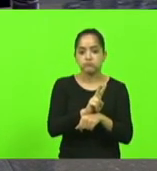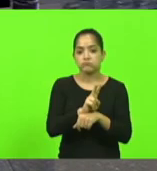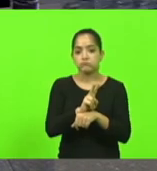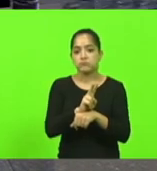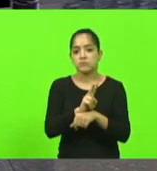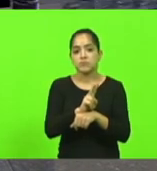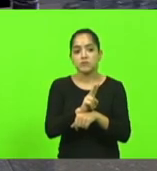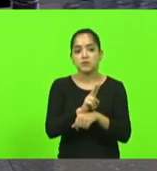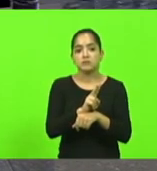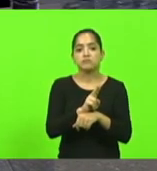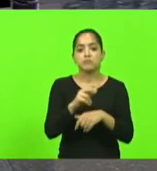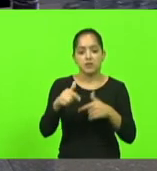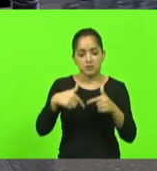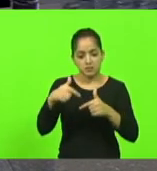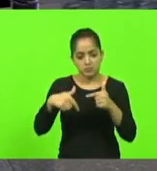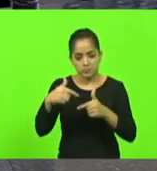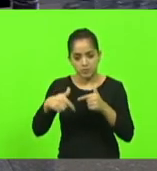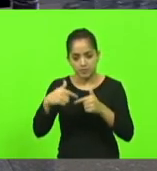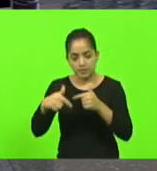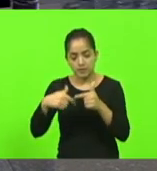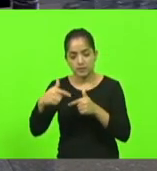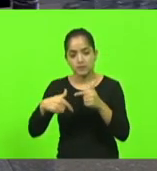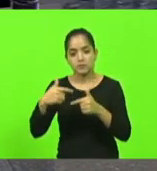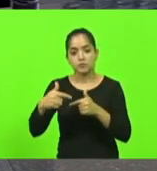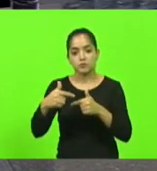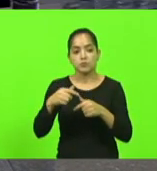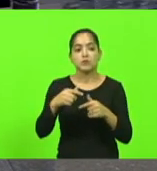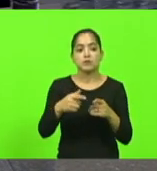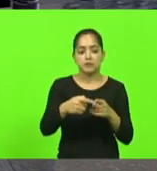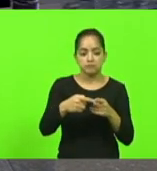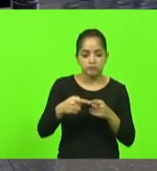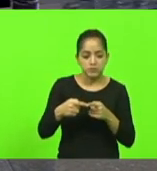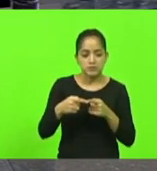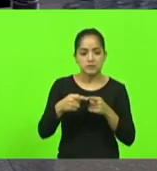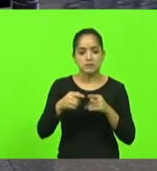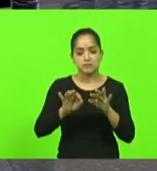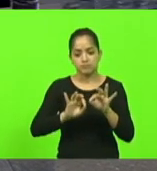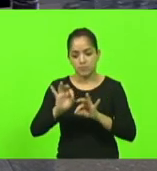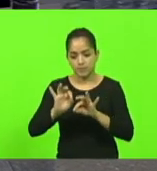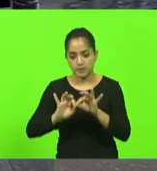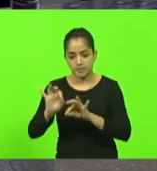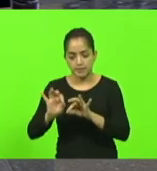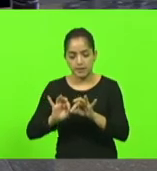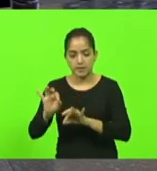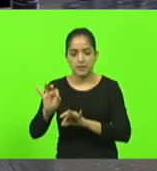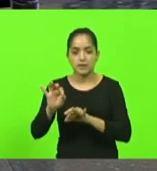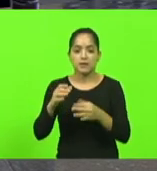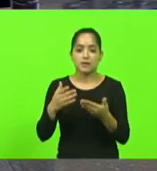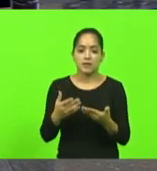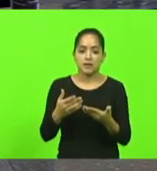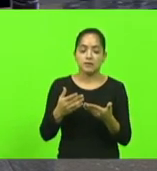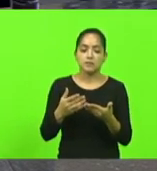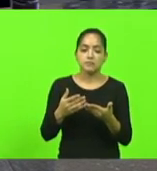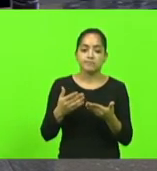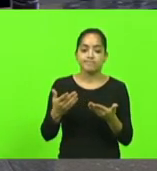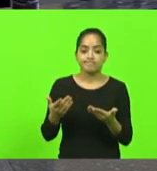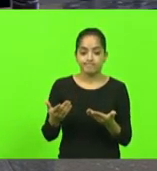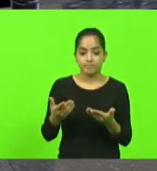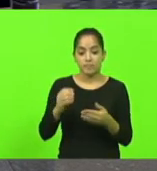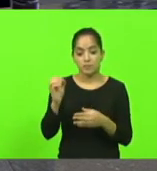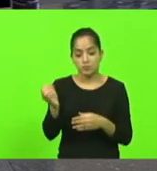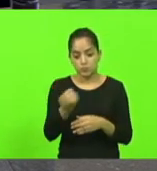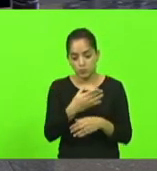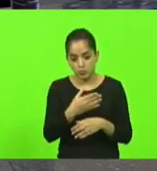está funcionando é uma vez que tem a licença para construir uma vez que tem a licença para funcionar a renovação da